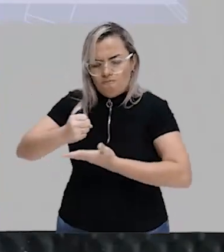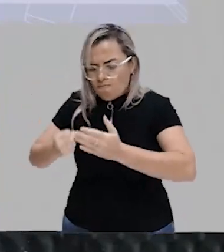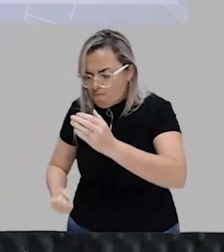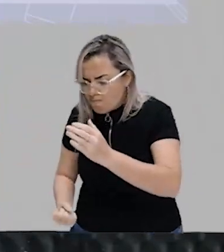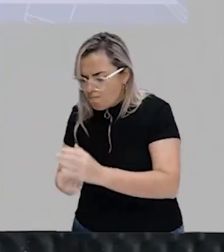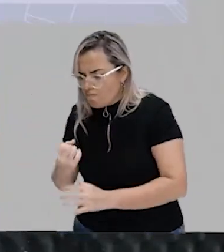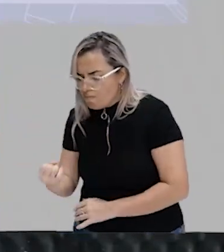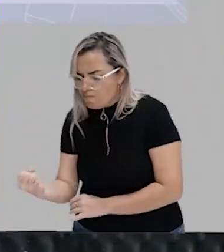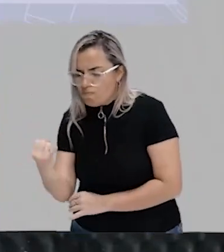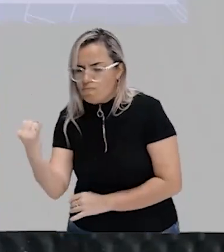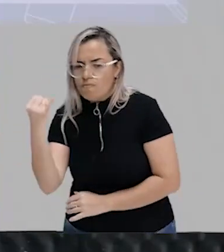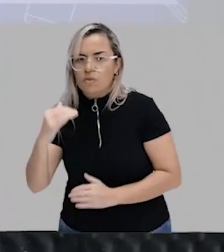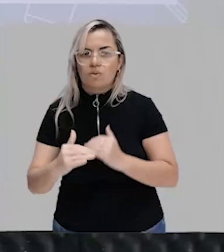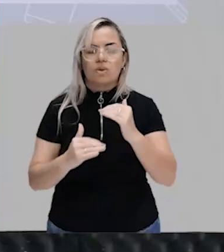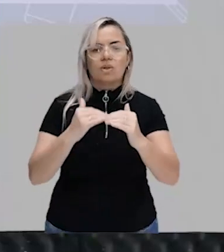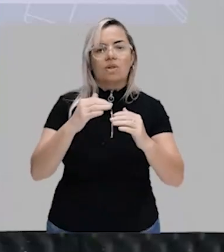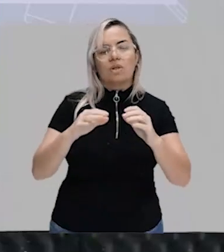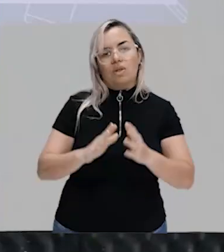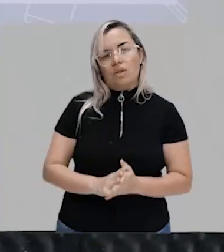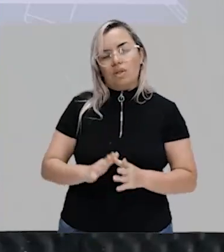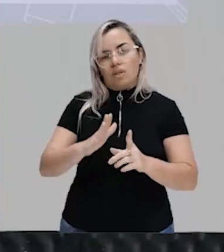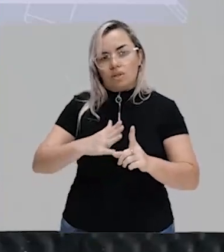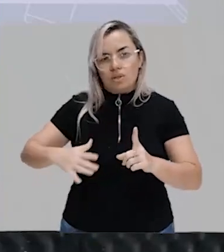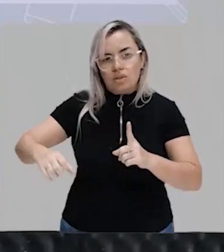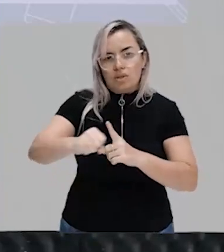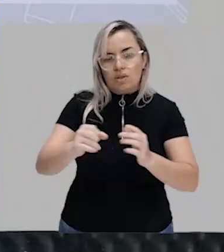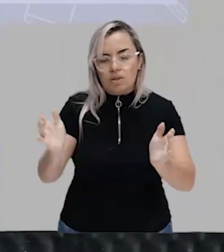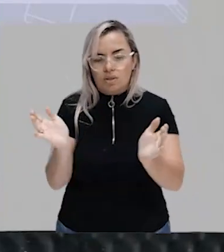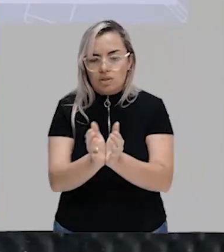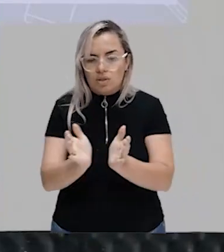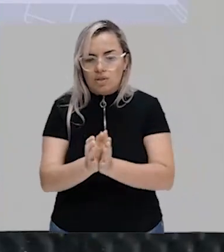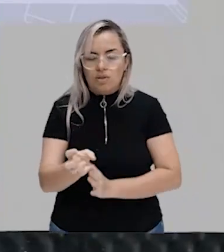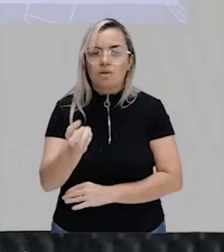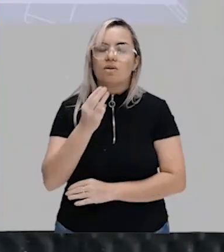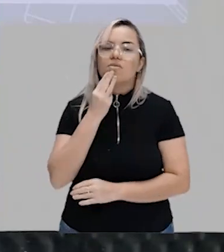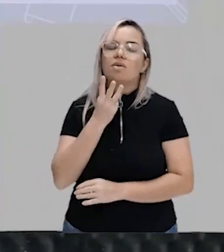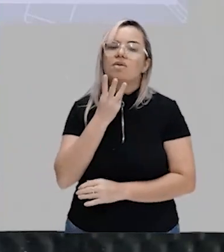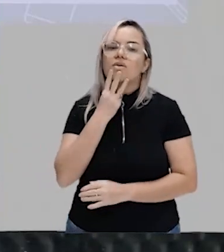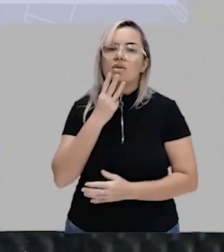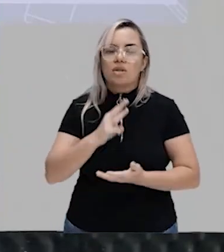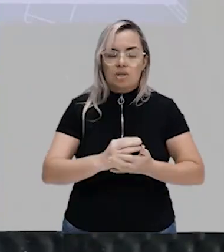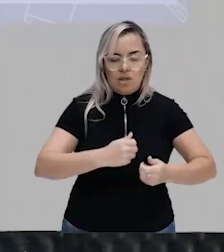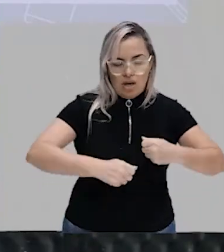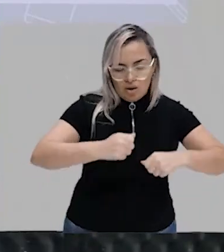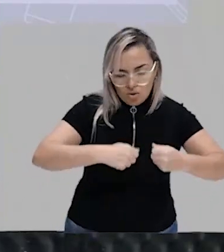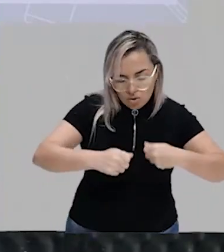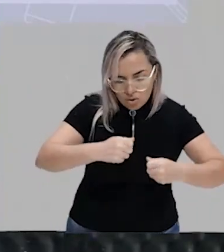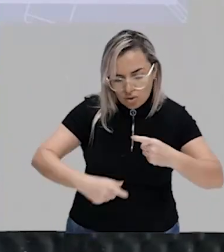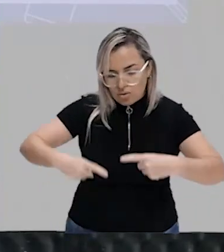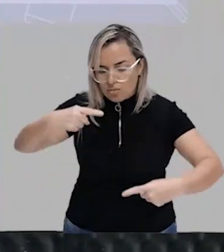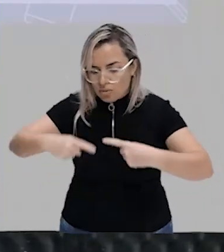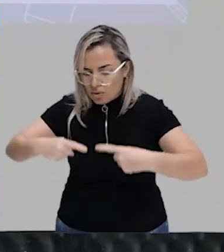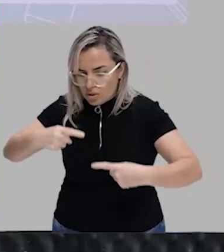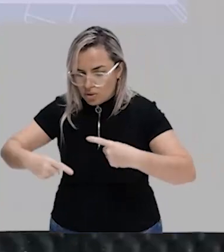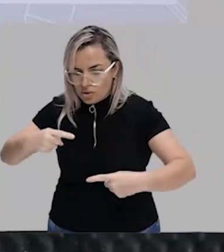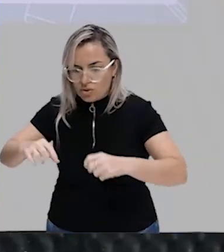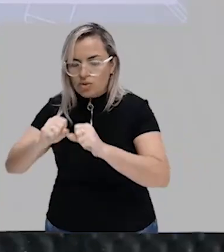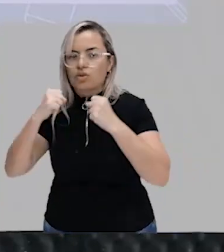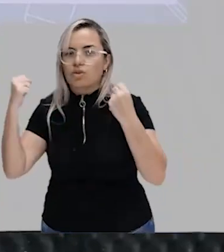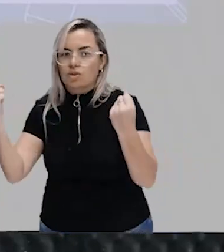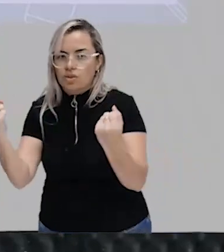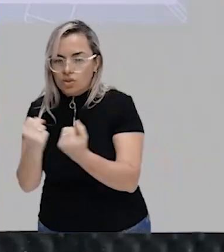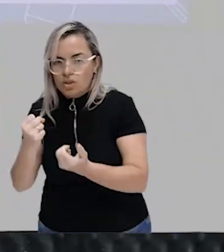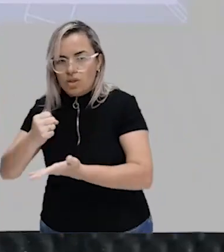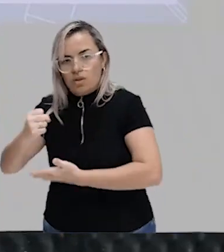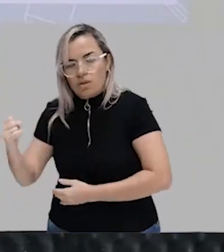Quando a gente falava do Marx era só economia com Weber econômico político e social e a